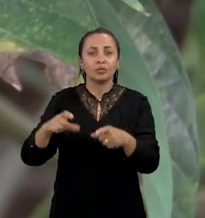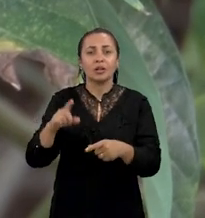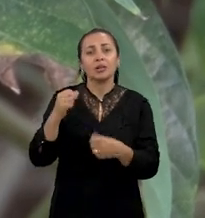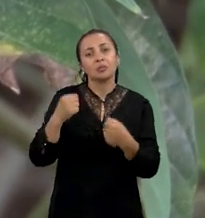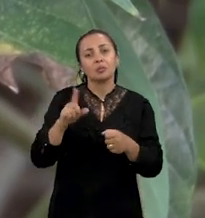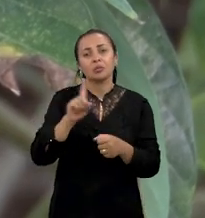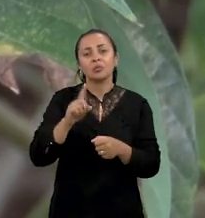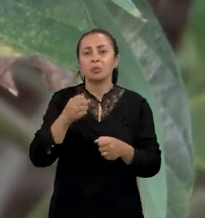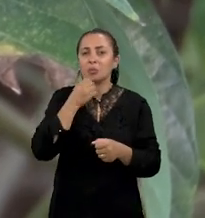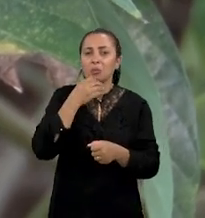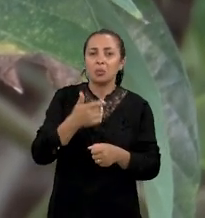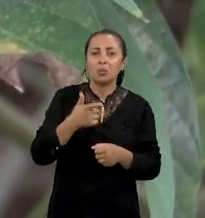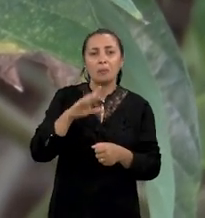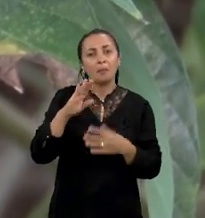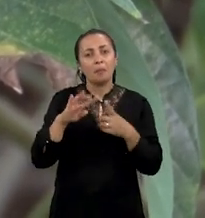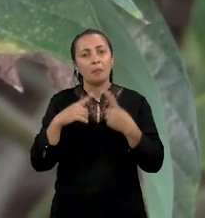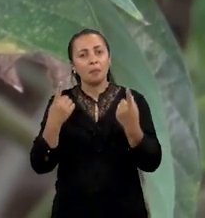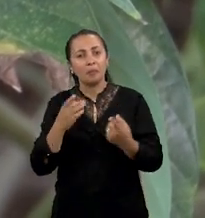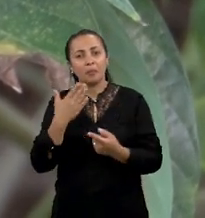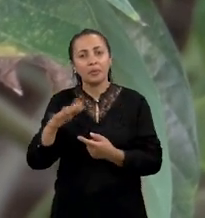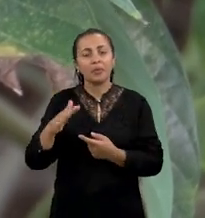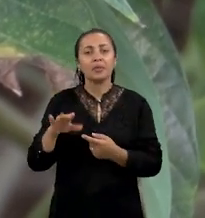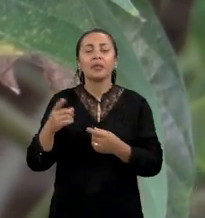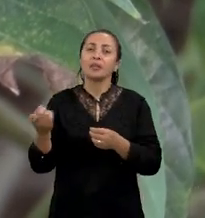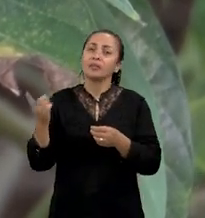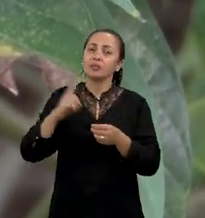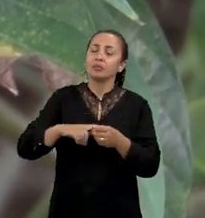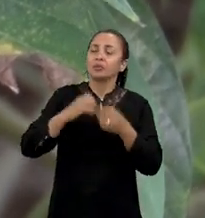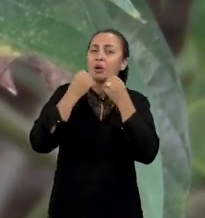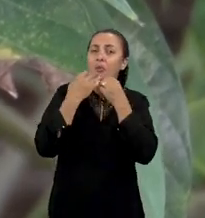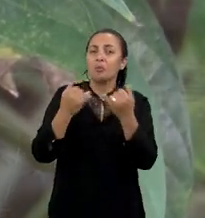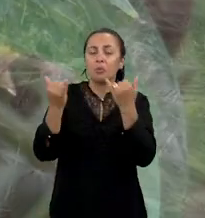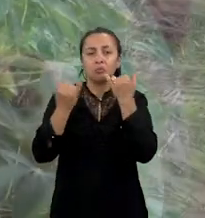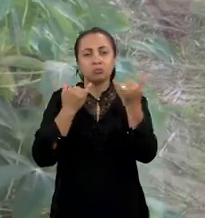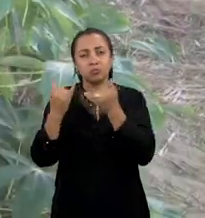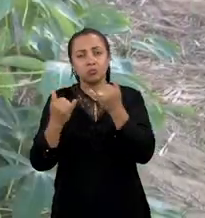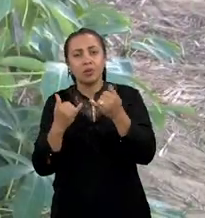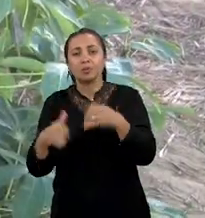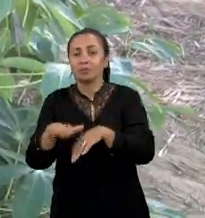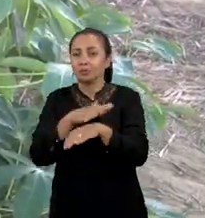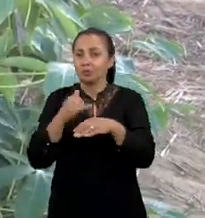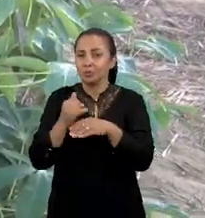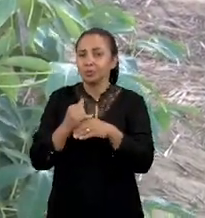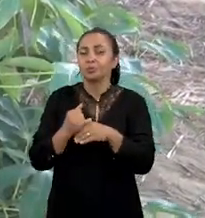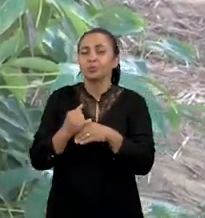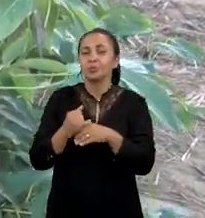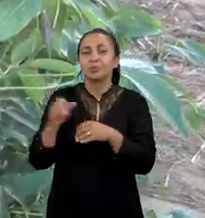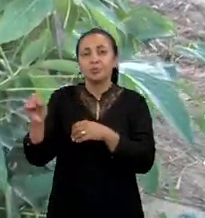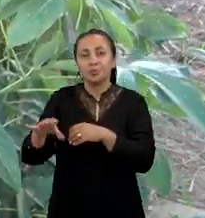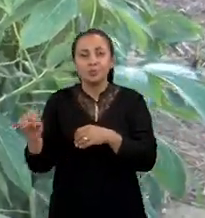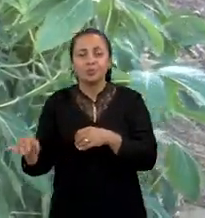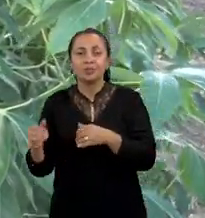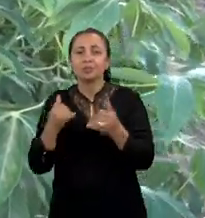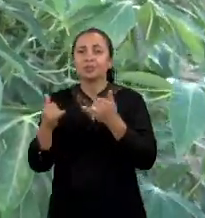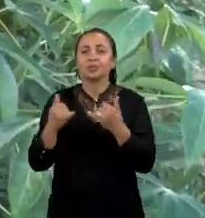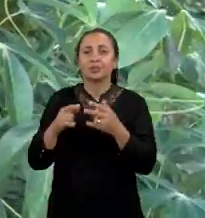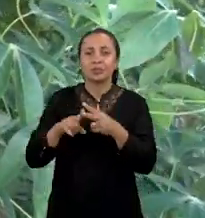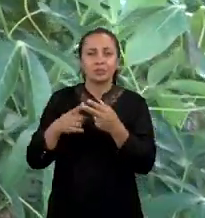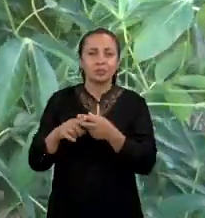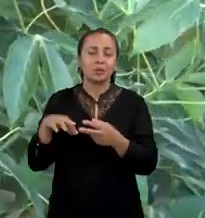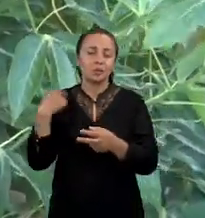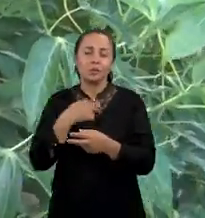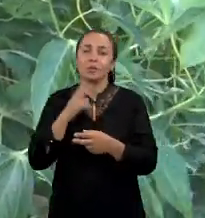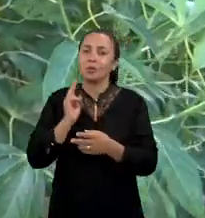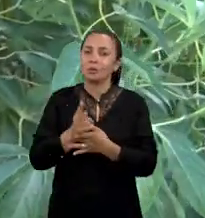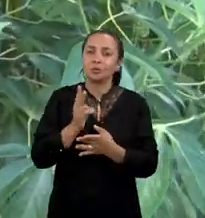variedade pode ir muito bem. Mas, na média, os produtores têm retornado uma boa informação sobre o potencial produtivo dessas variedades.